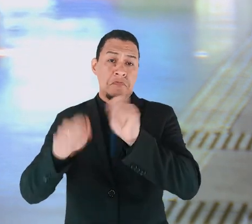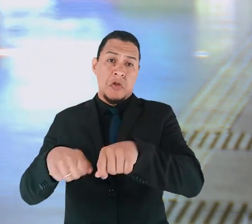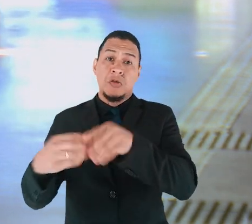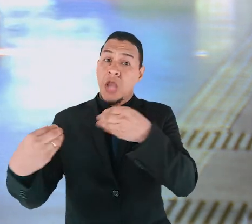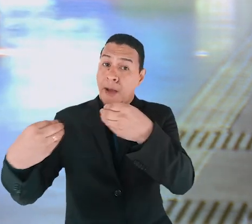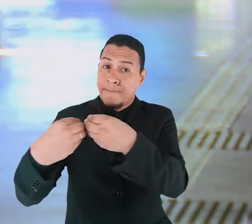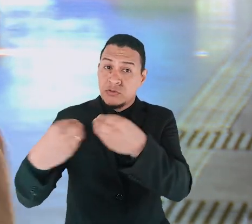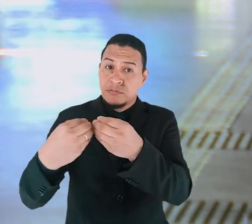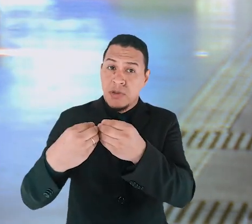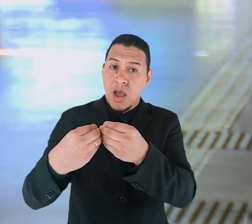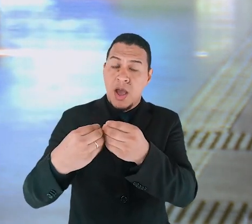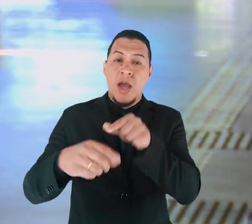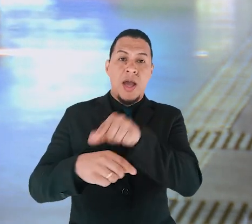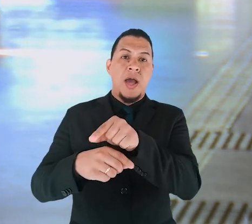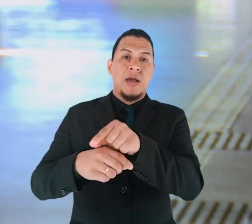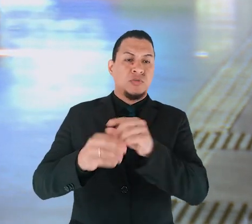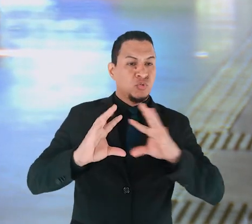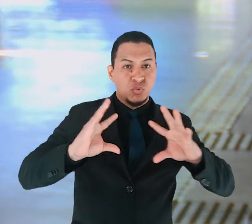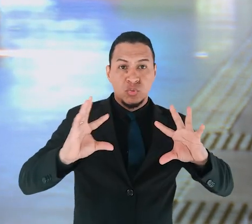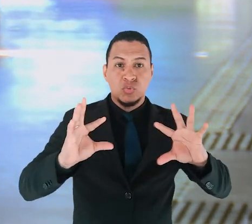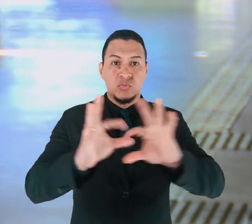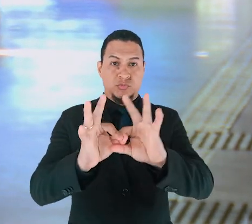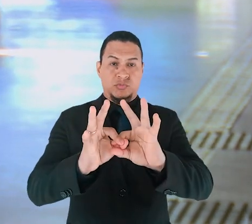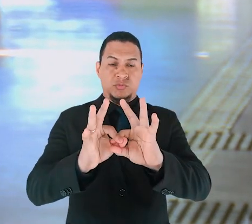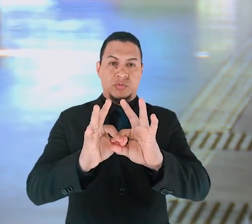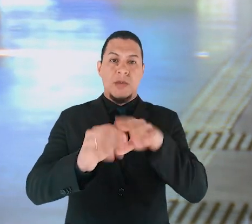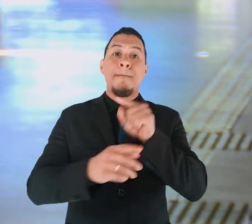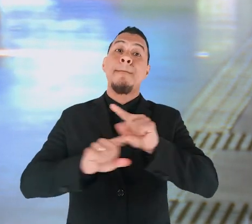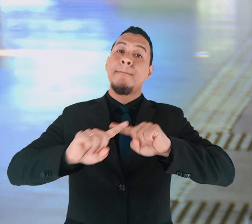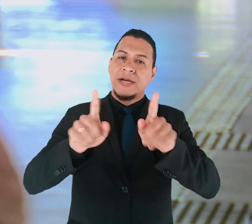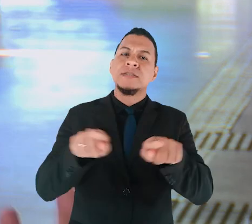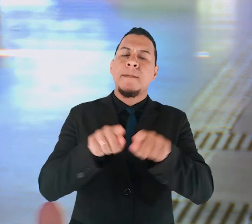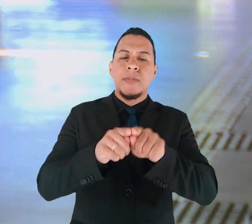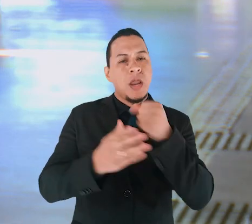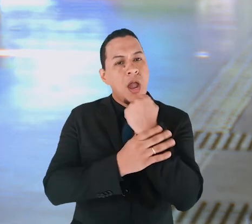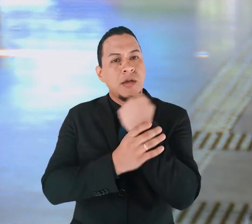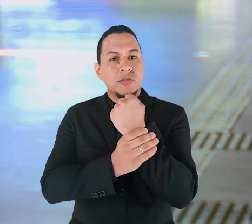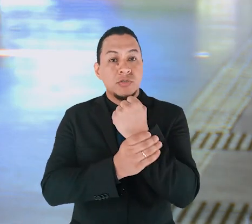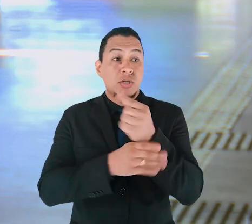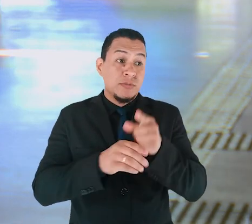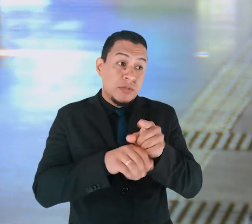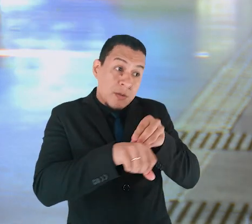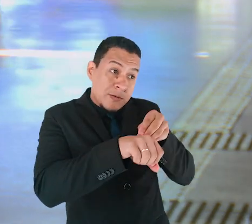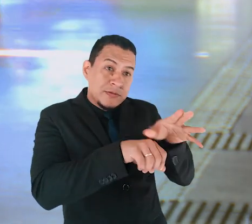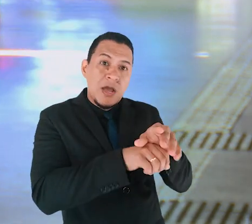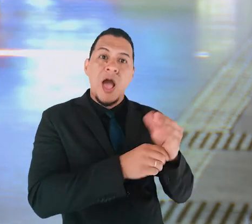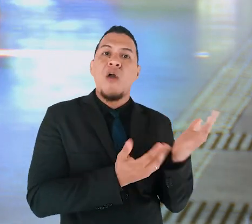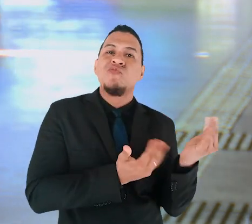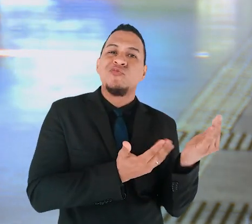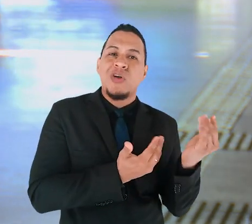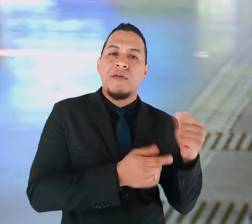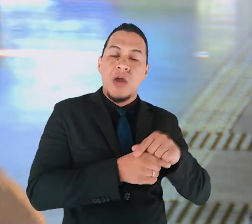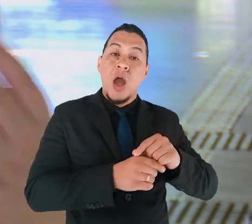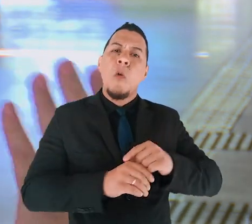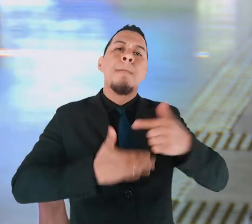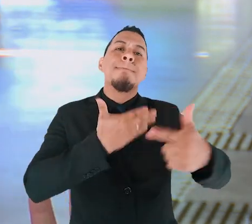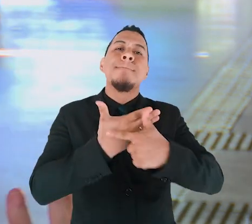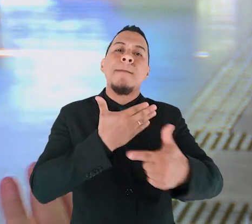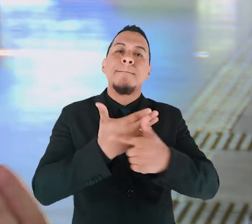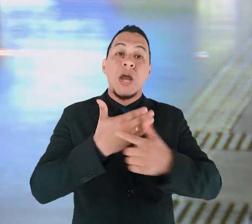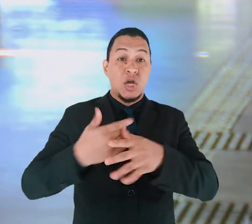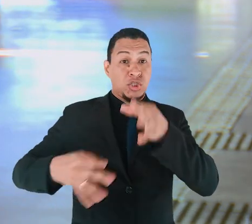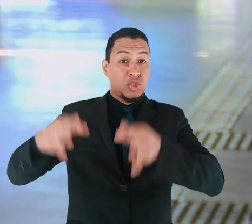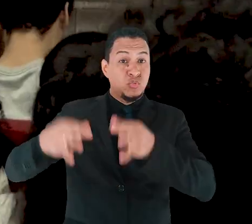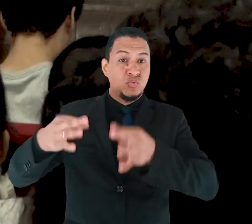aproximação, ela garantiu esse recado aos jovens sobre o papel da justiça, que vai além,